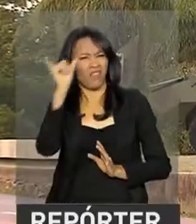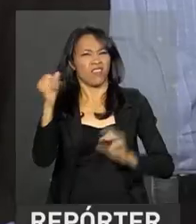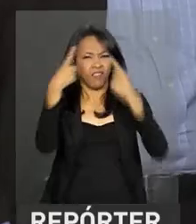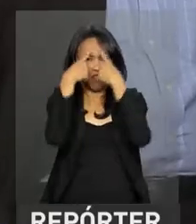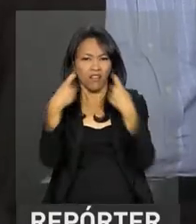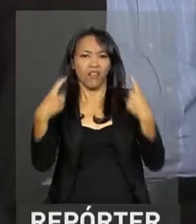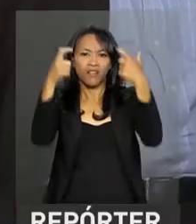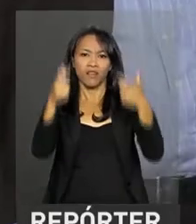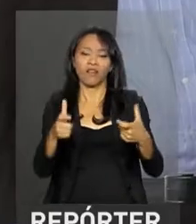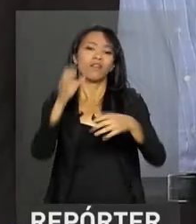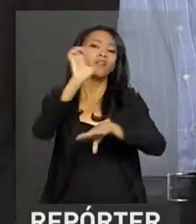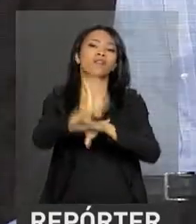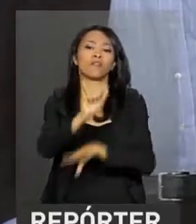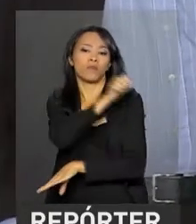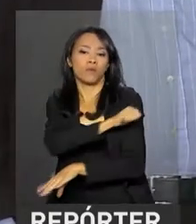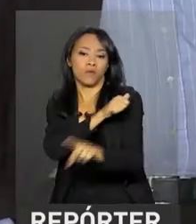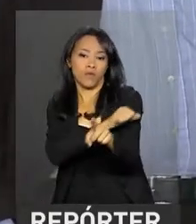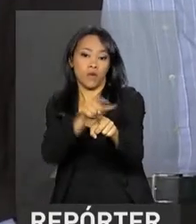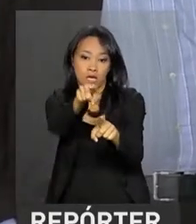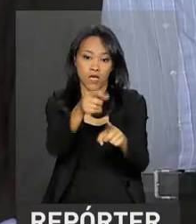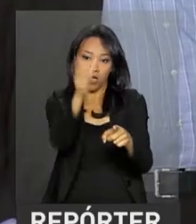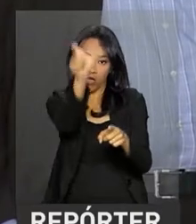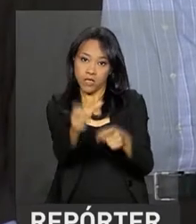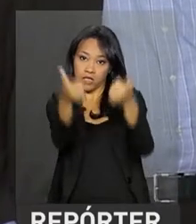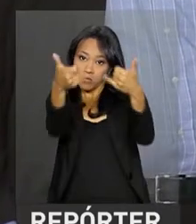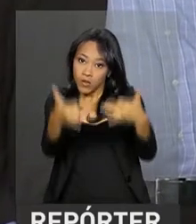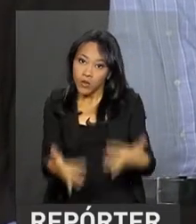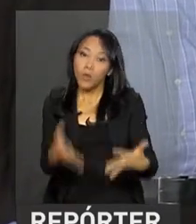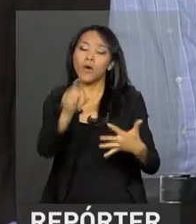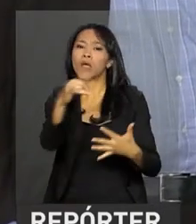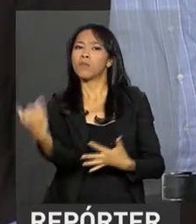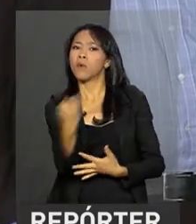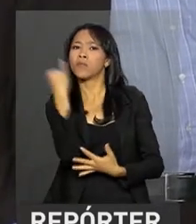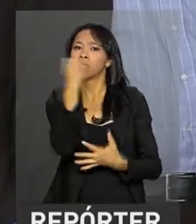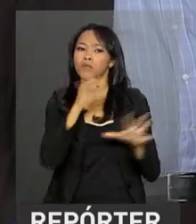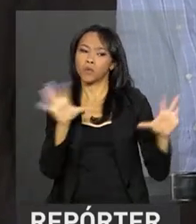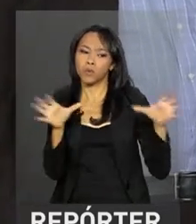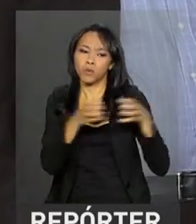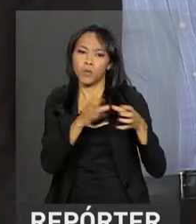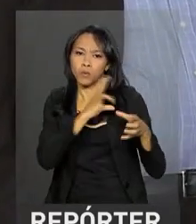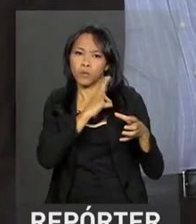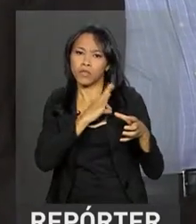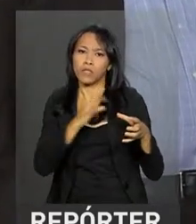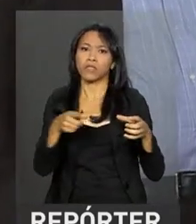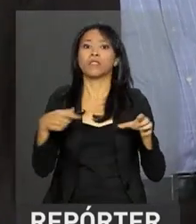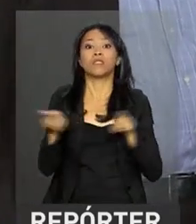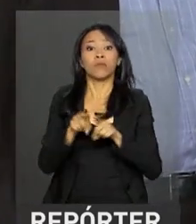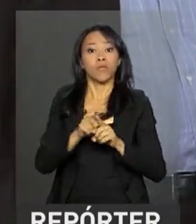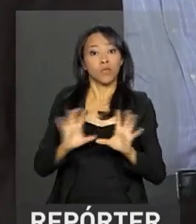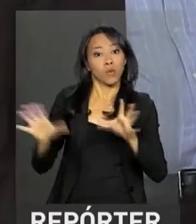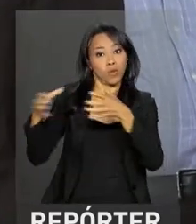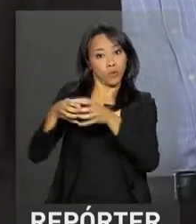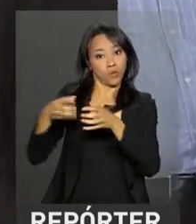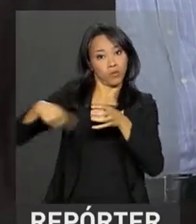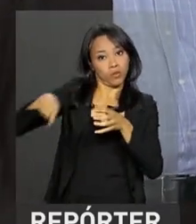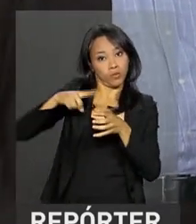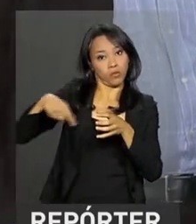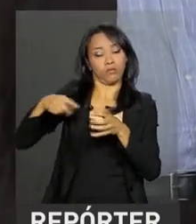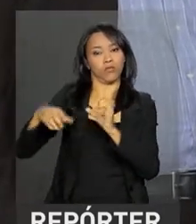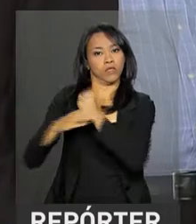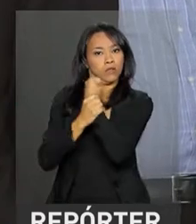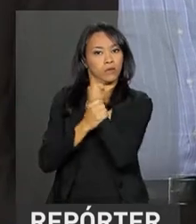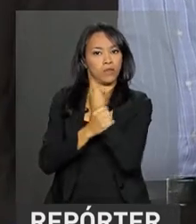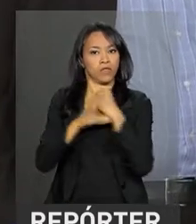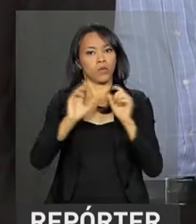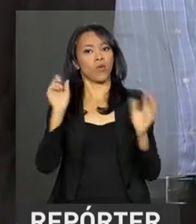no Estado. Temer destacou a importância do trabalho de inteligência e de integração entre agentes de segurança pública pelo